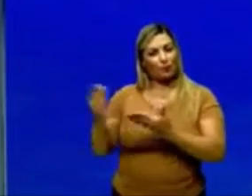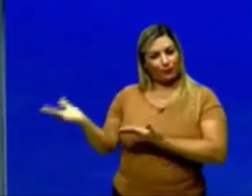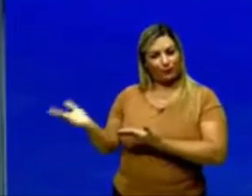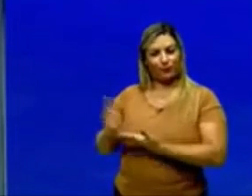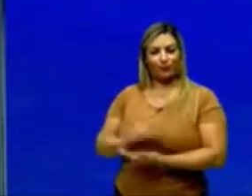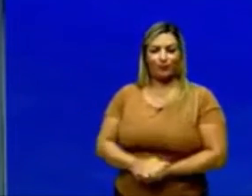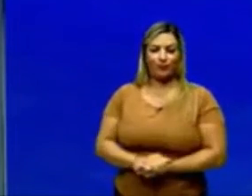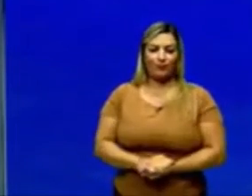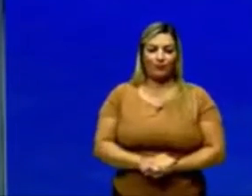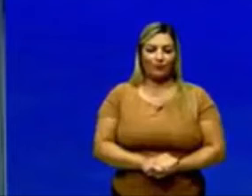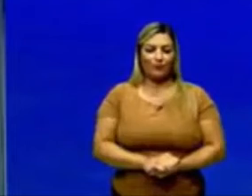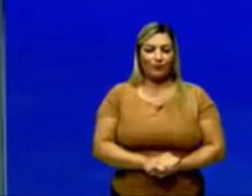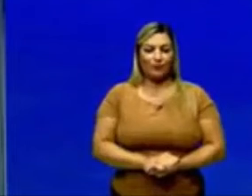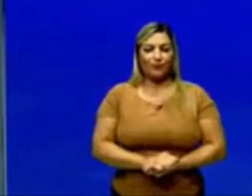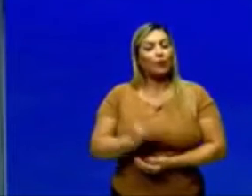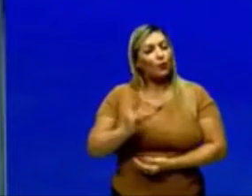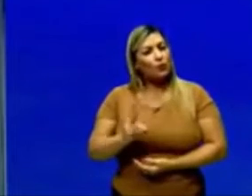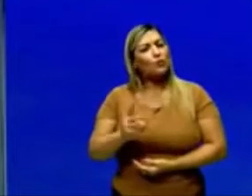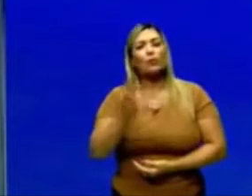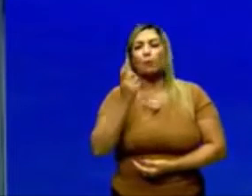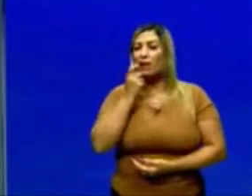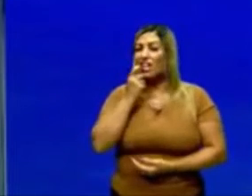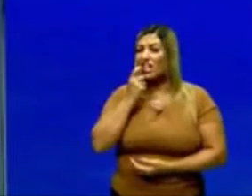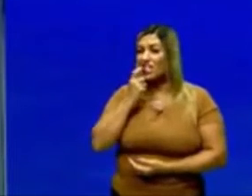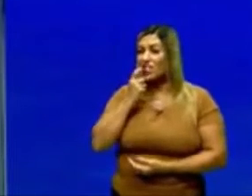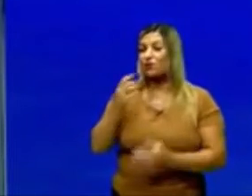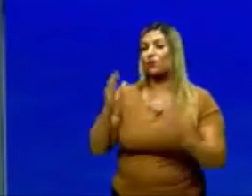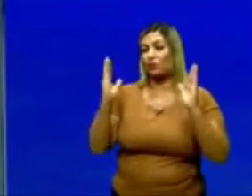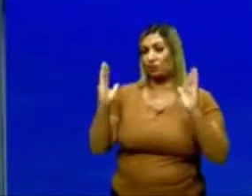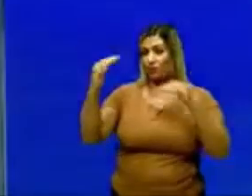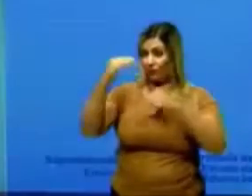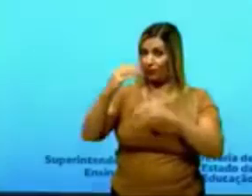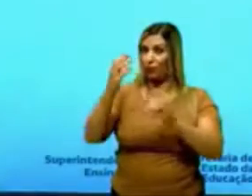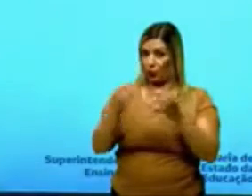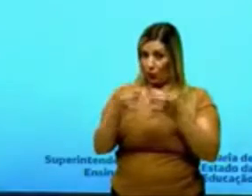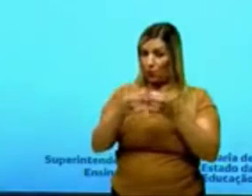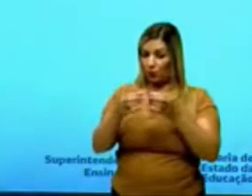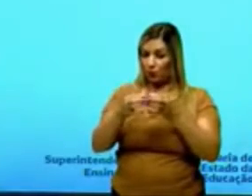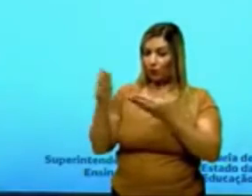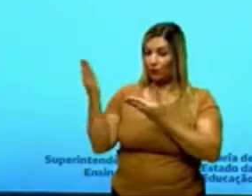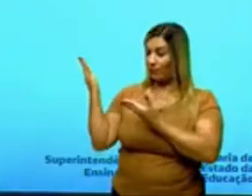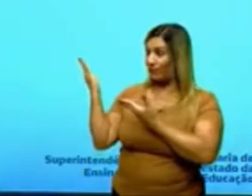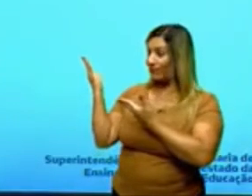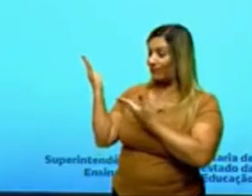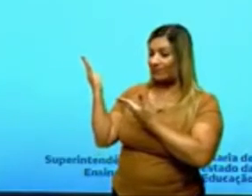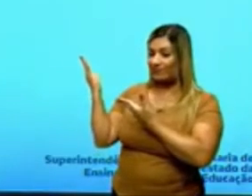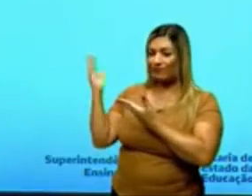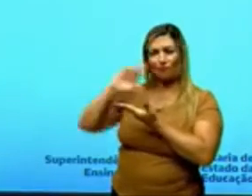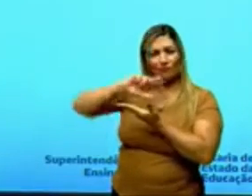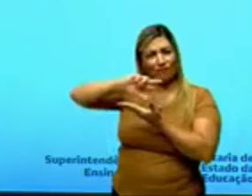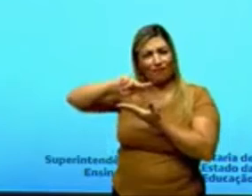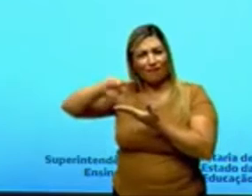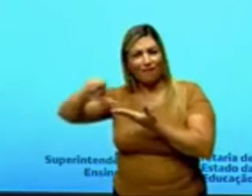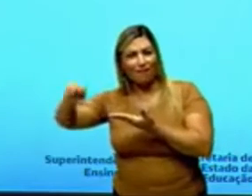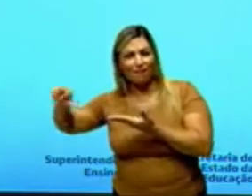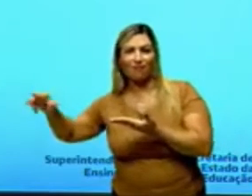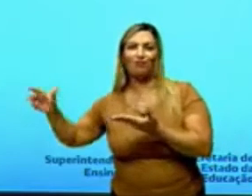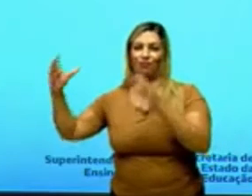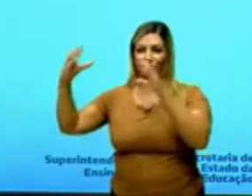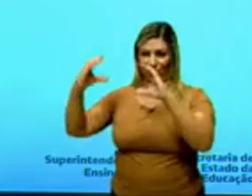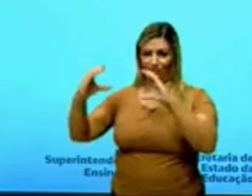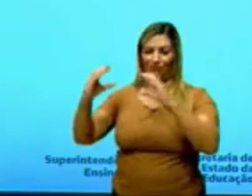E aí, continuando, nós temos, então, a classe dos plásticos, né, então tem essa gama de polímeros, só que o que nos